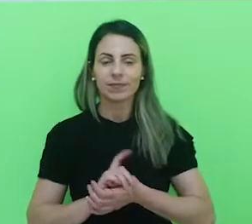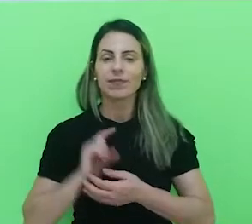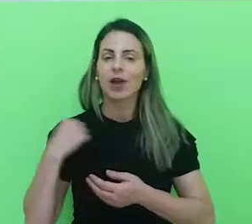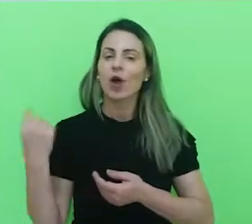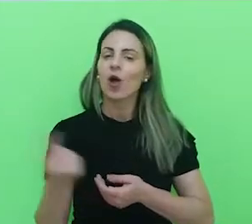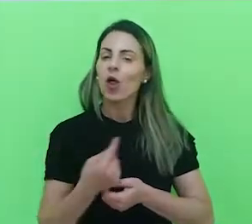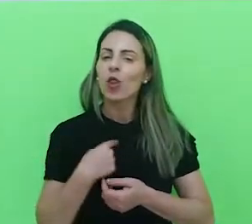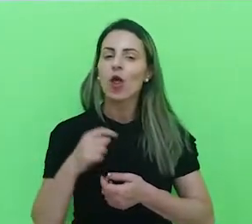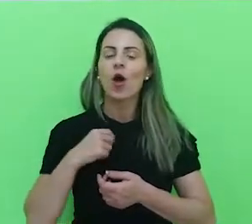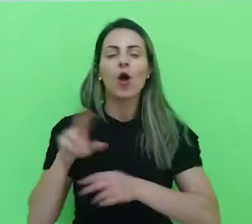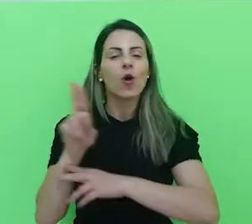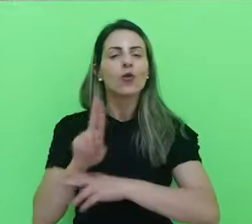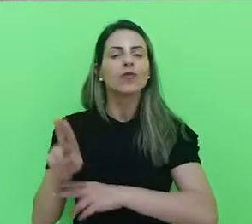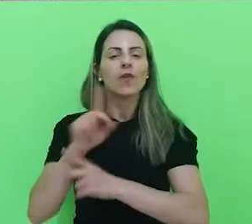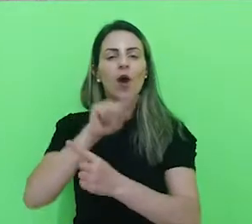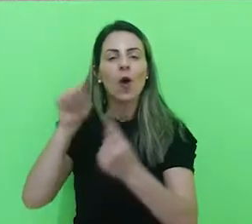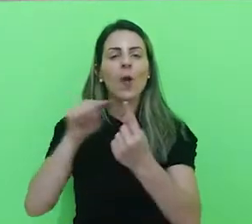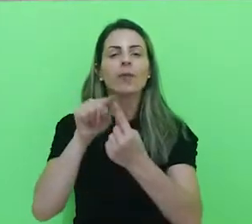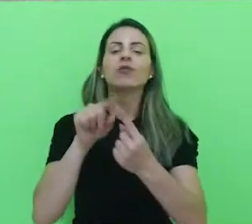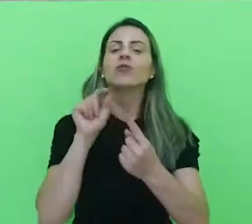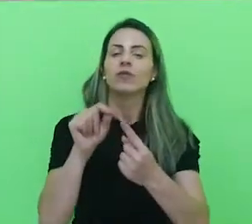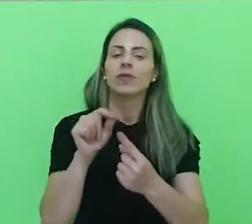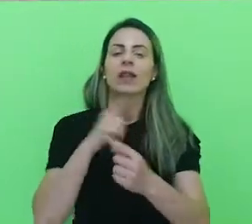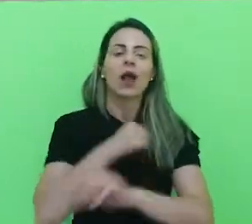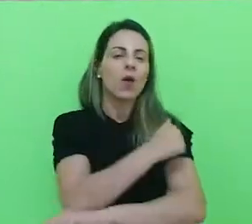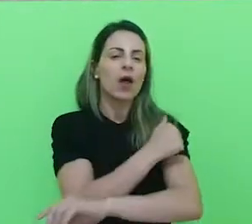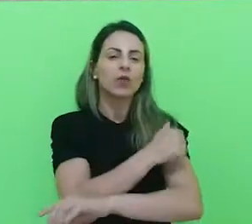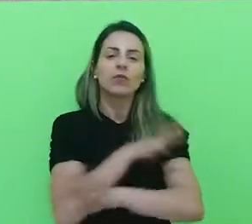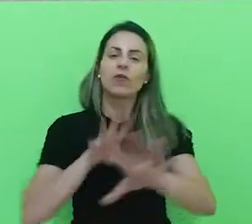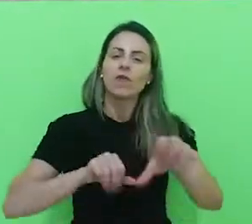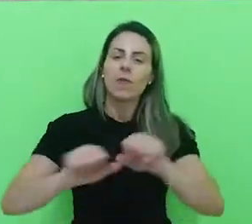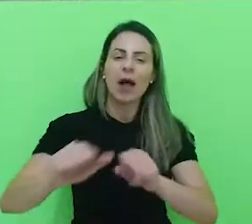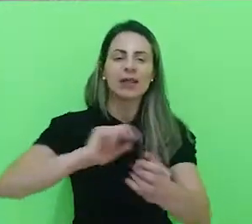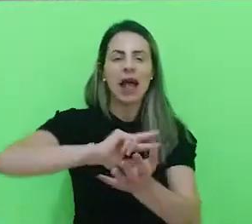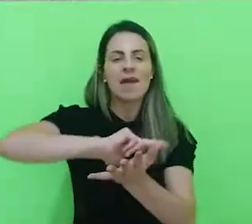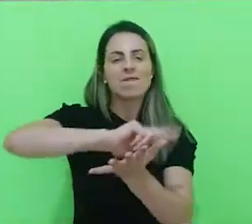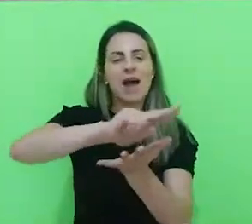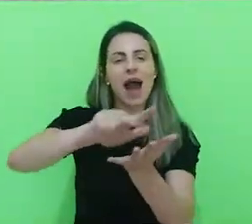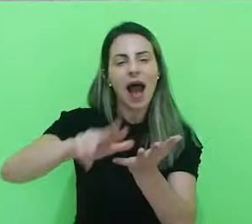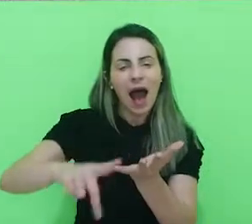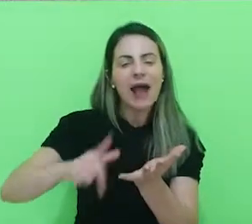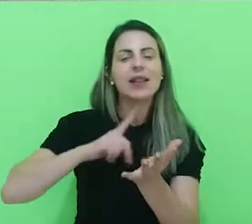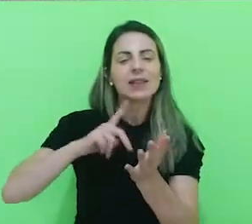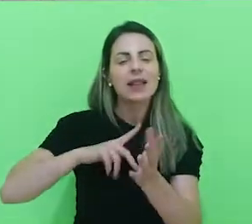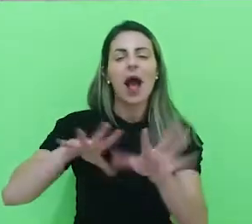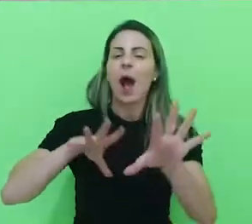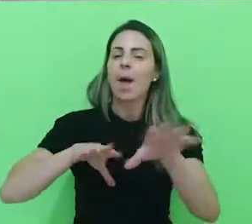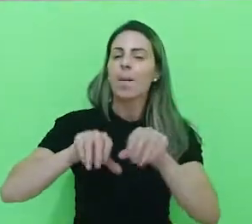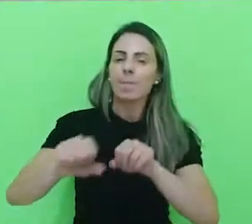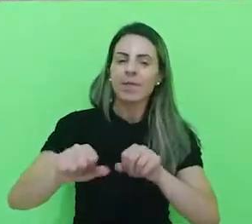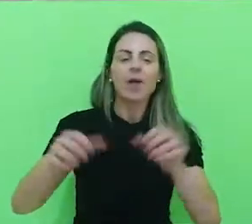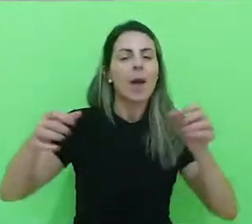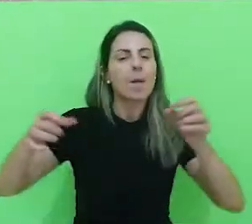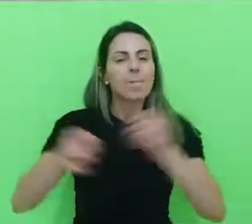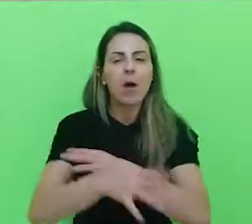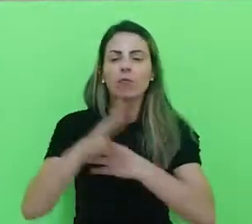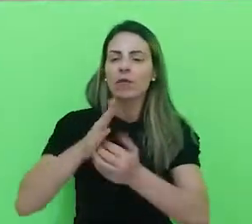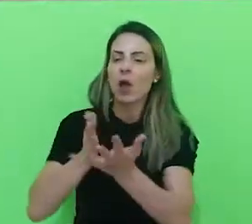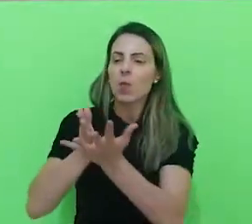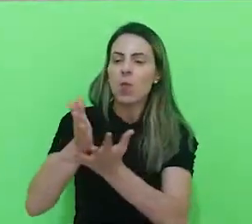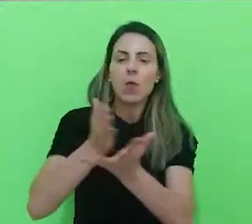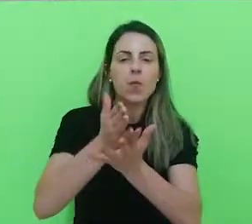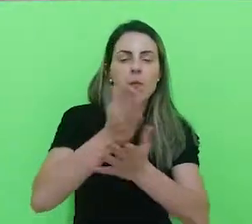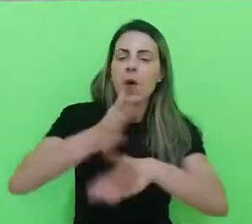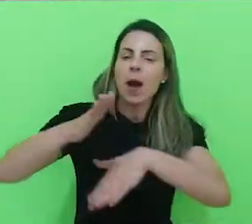na universidade é deformar um aluno que ele seja plural, ou seja, que ele saia preparado para poder atuar em qualquer área que a